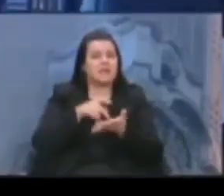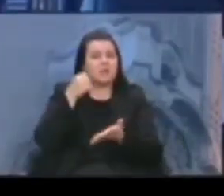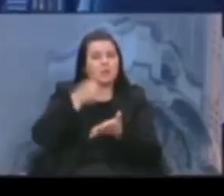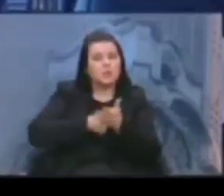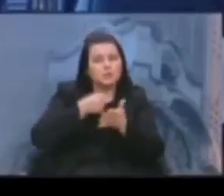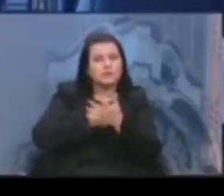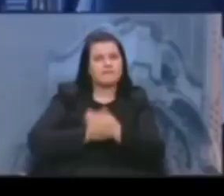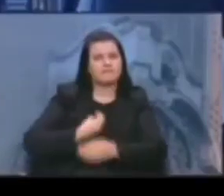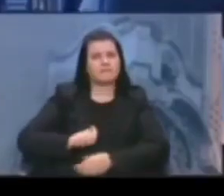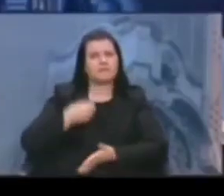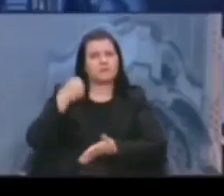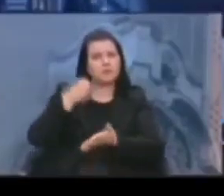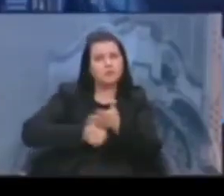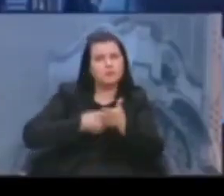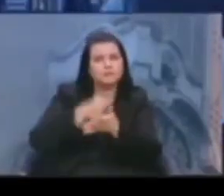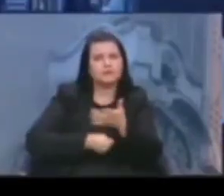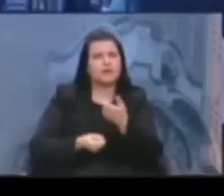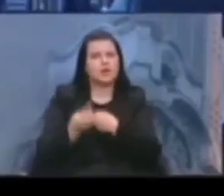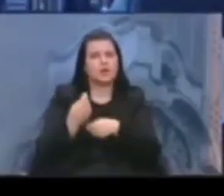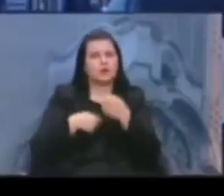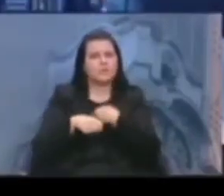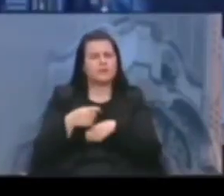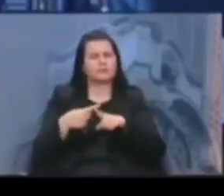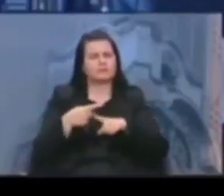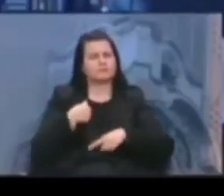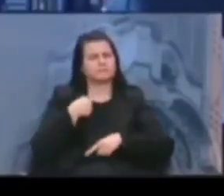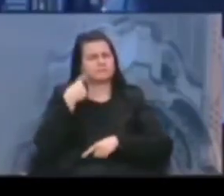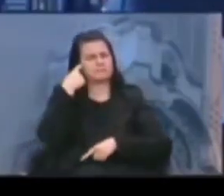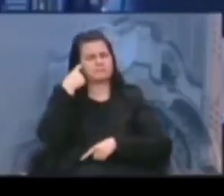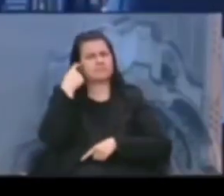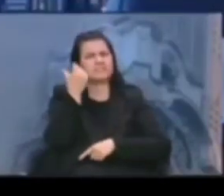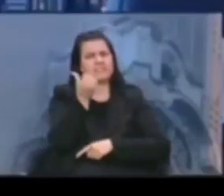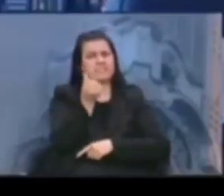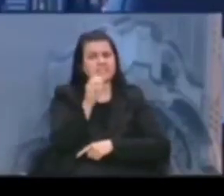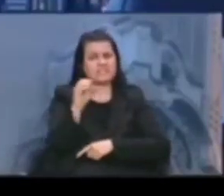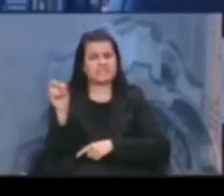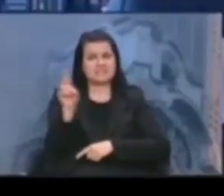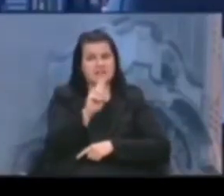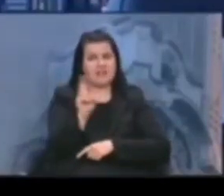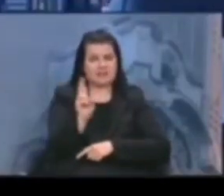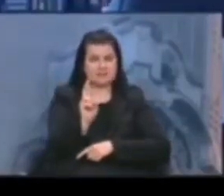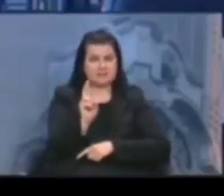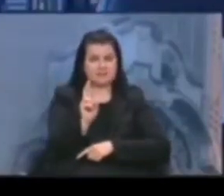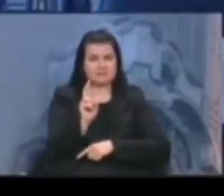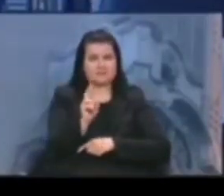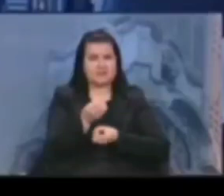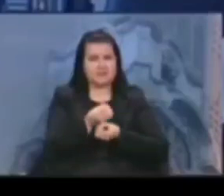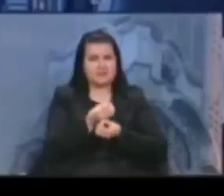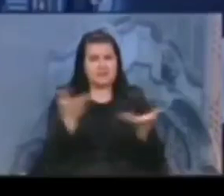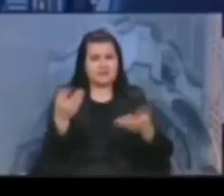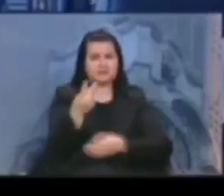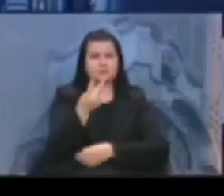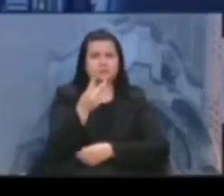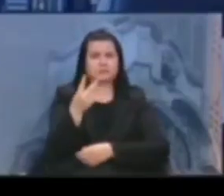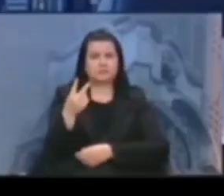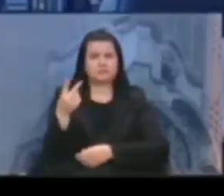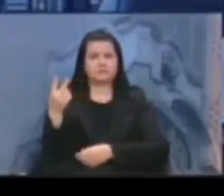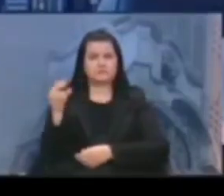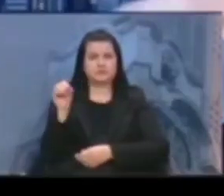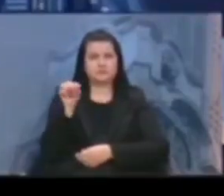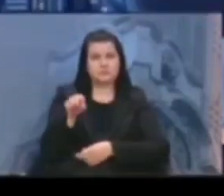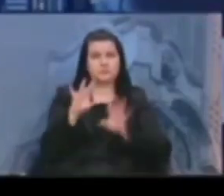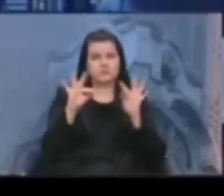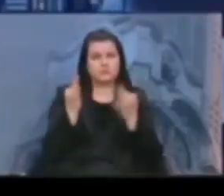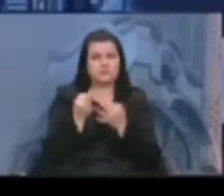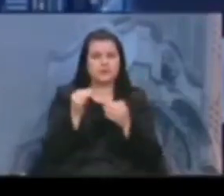economia. Porque, pelo meu cálculo, R$ 600,00 para 220 mil famílias, isso